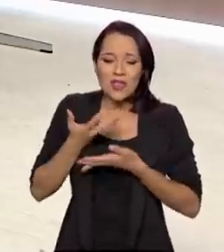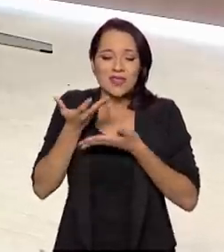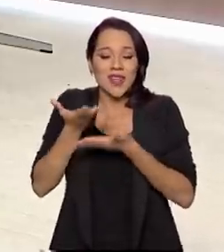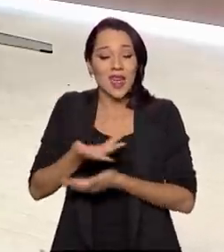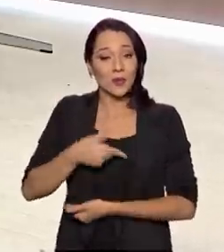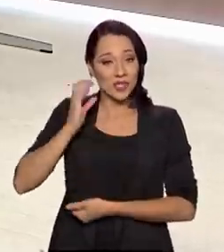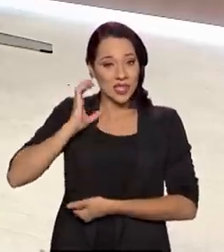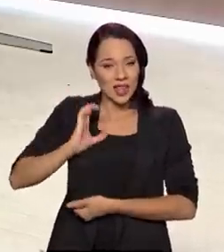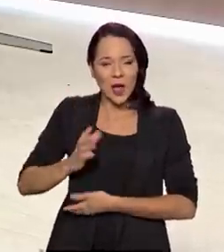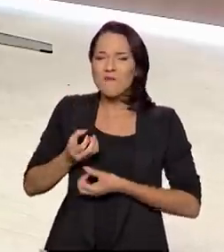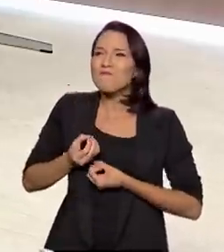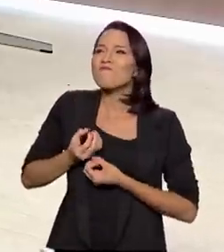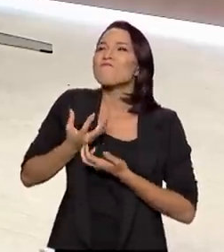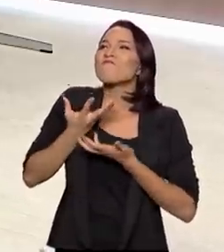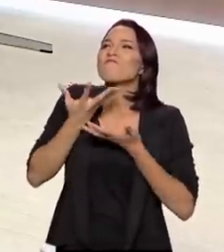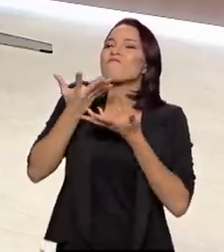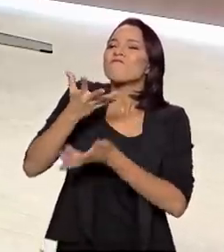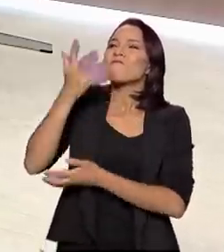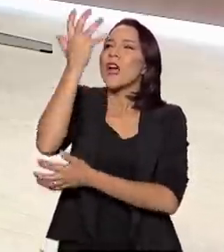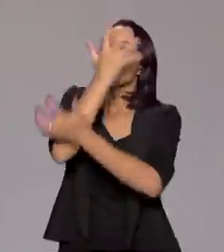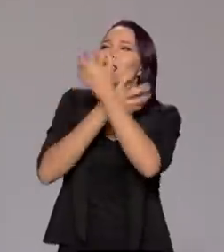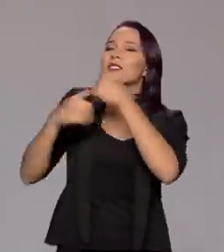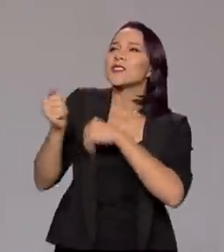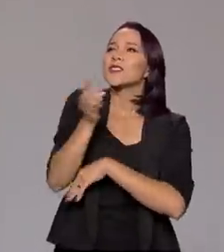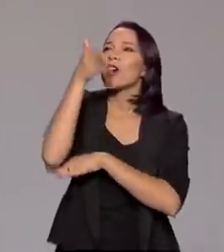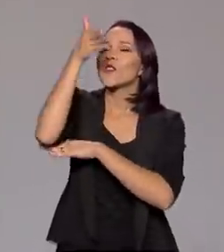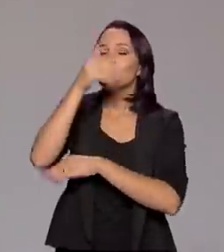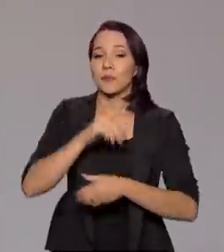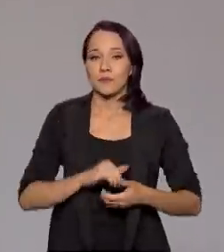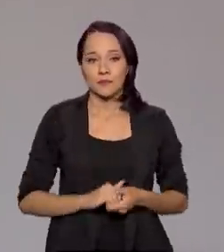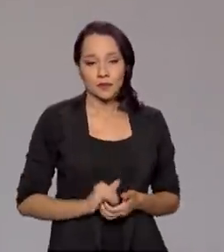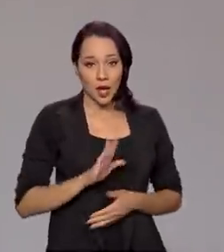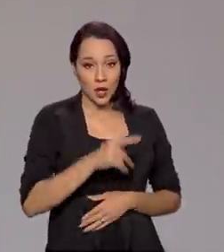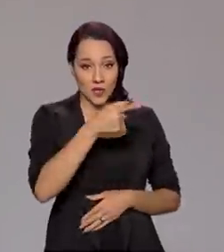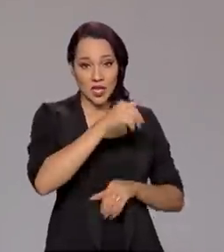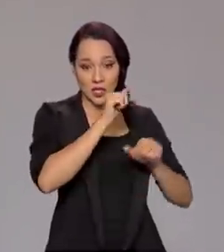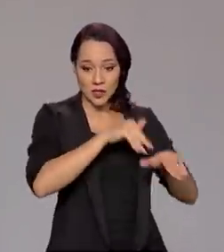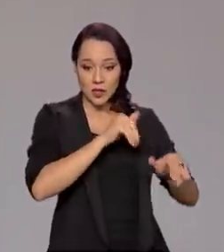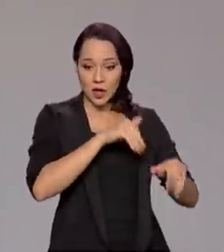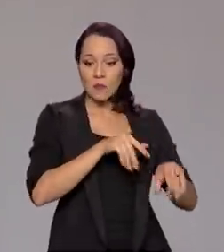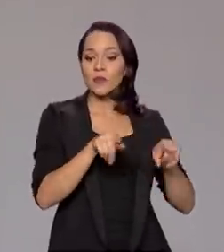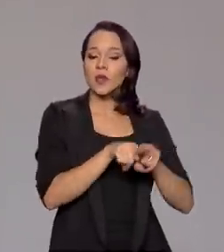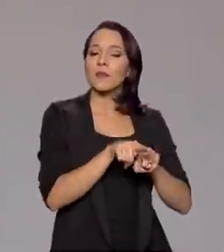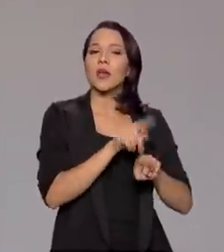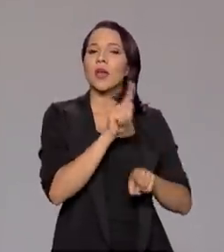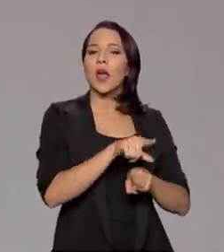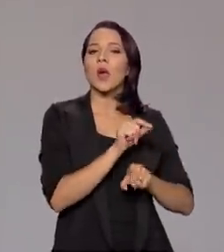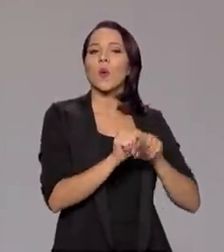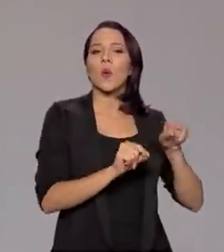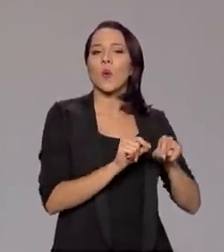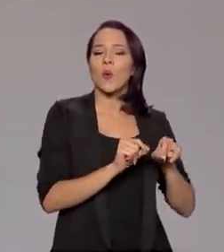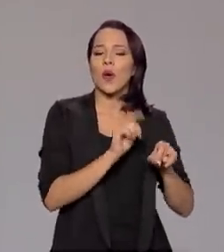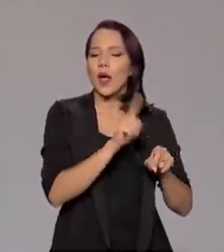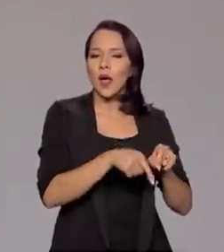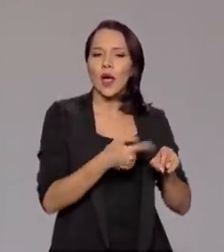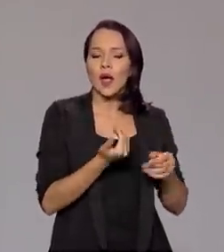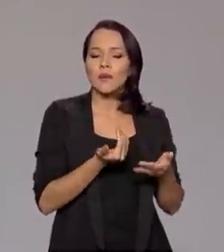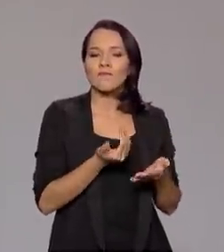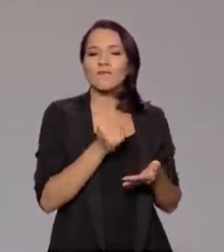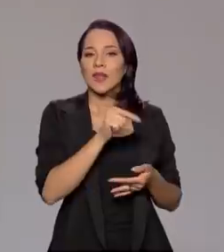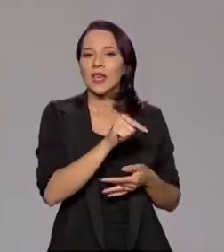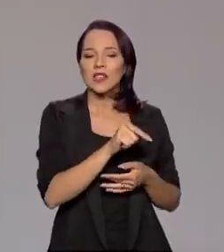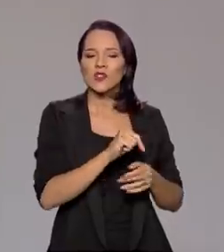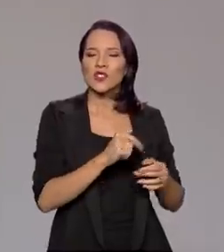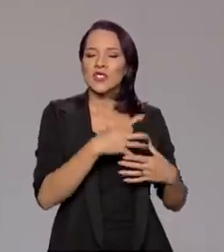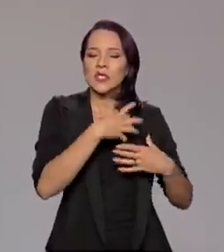cidadão ao hino nacional. E o 7 de setembro também é, de uma certa forma, essa questão